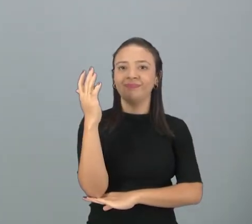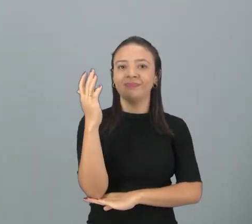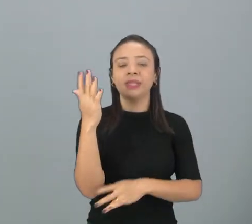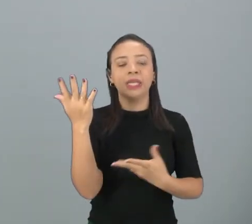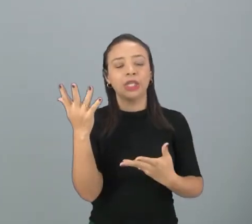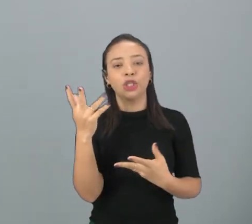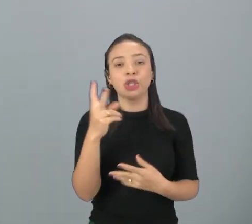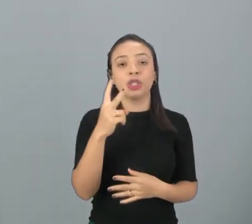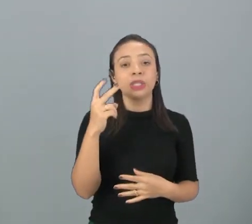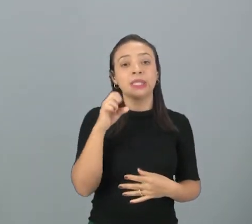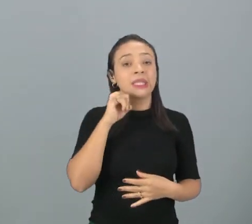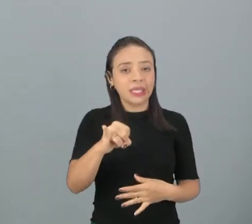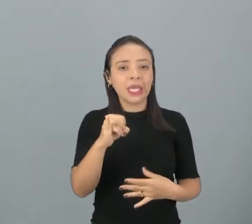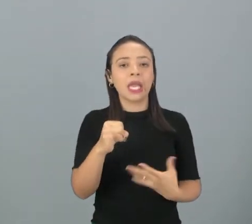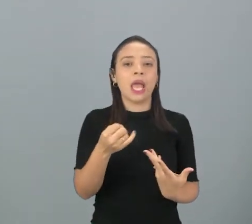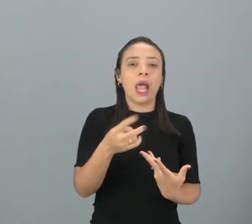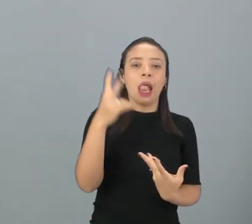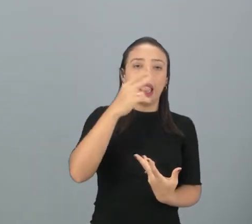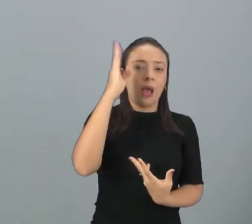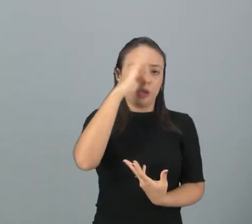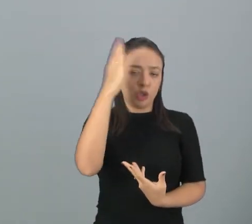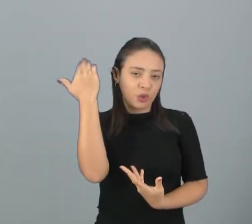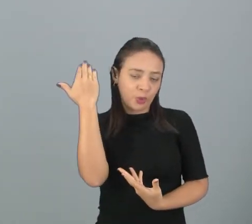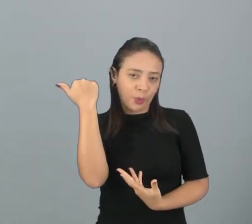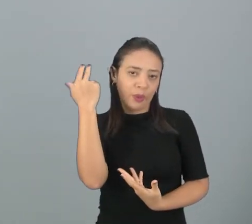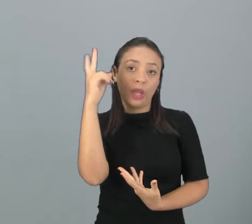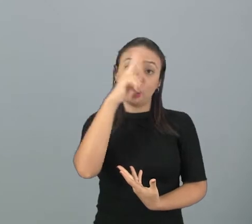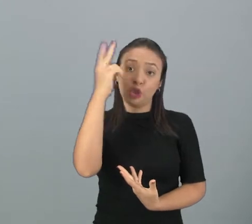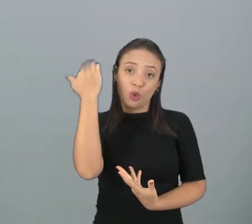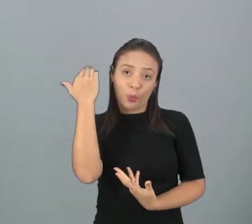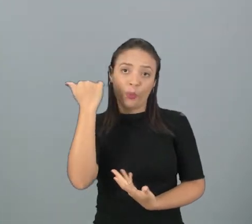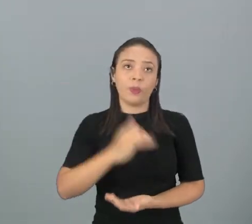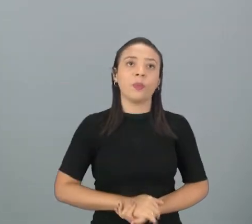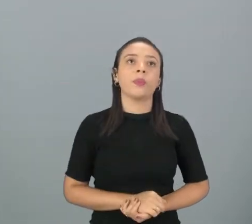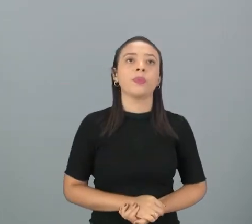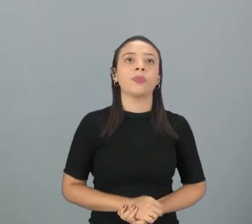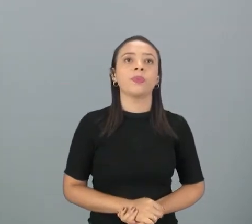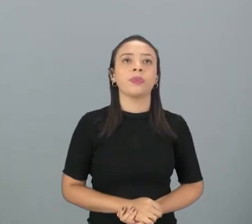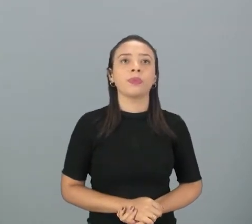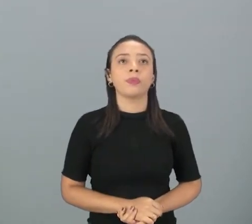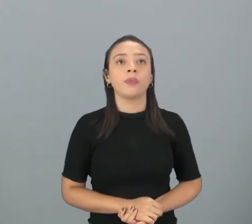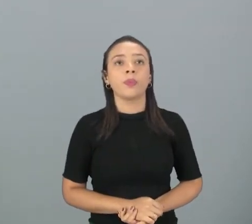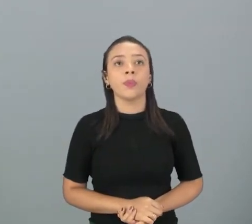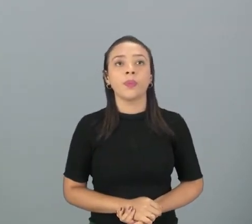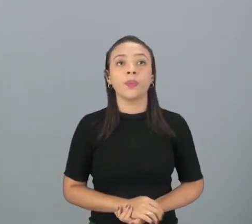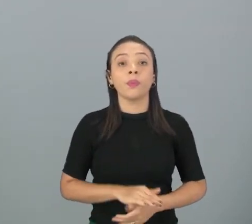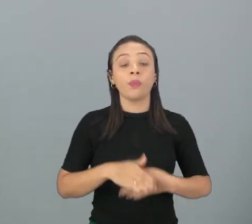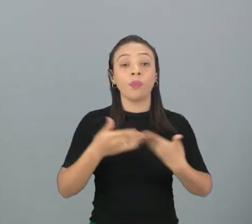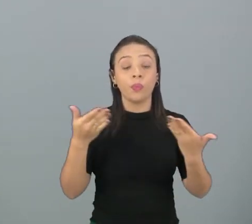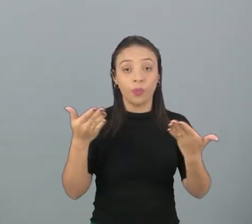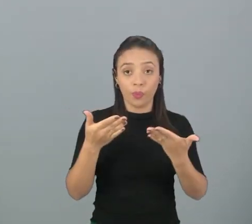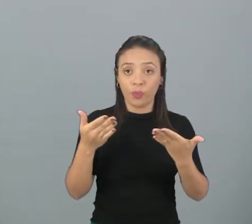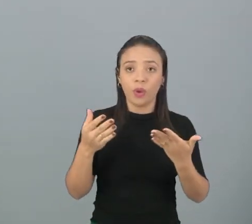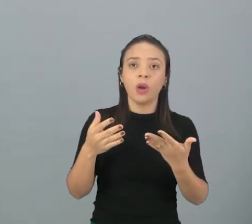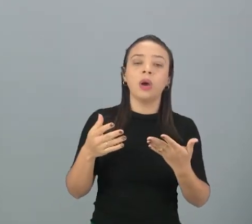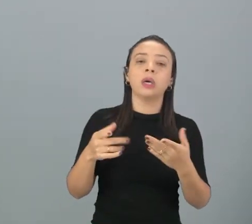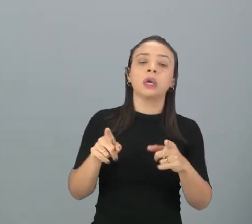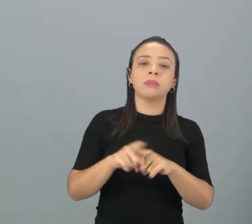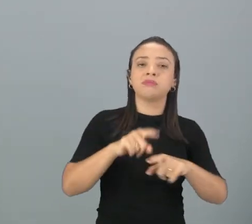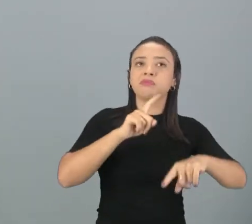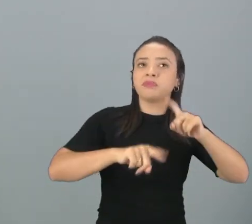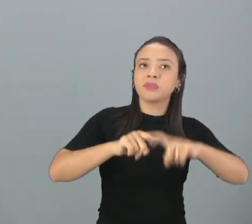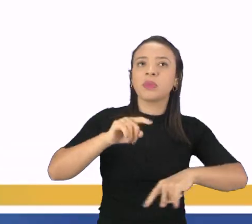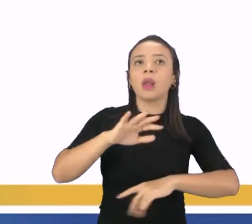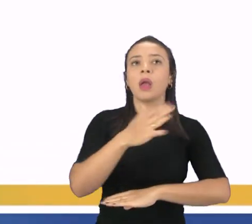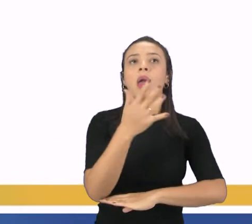disputas da geopolítica mundial. Talvez, mais do que nunca atualmente, os recursos energéticos, o petróleo